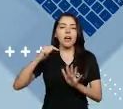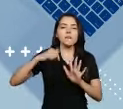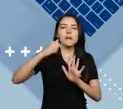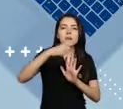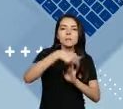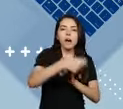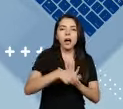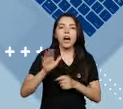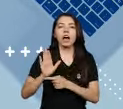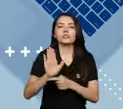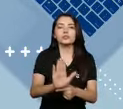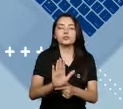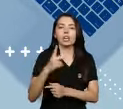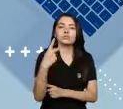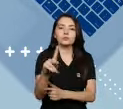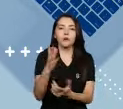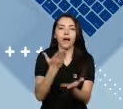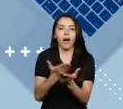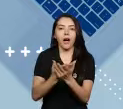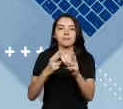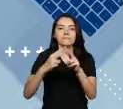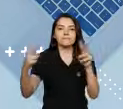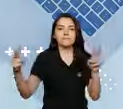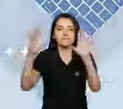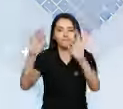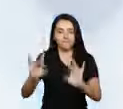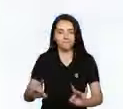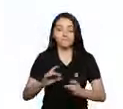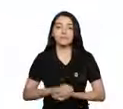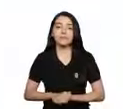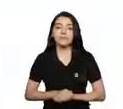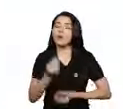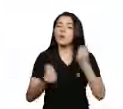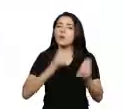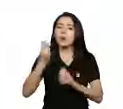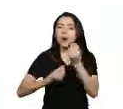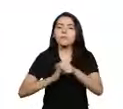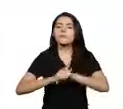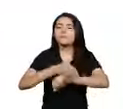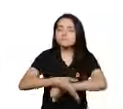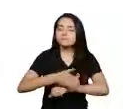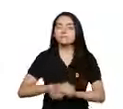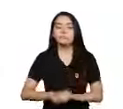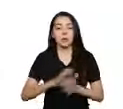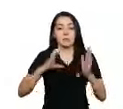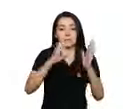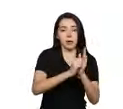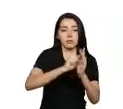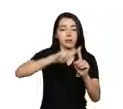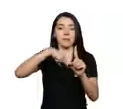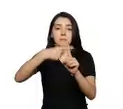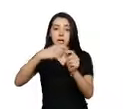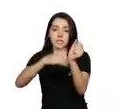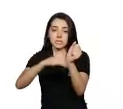tornarão a sua aprendizagem na esfera virtual única. Para entrar no AVA, você terá que logar com a sua matrícula e